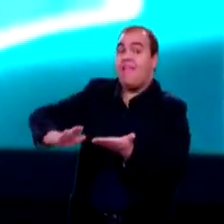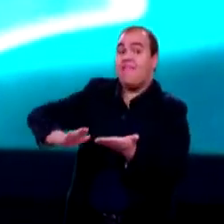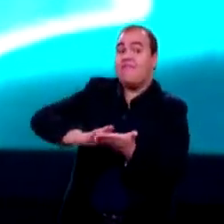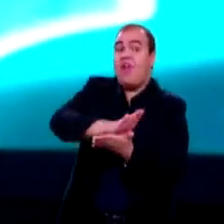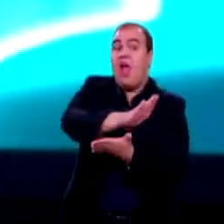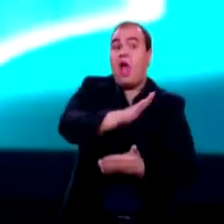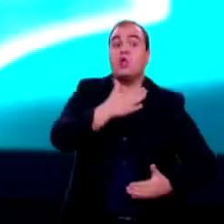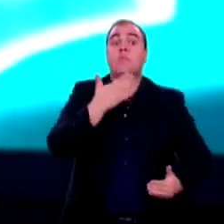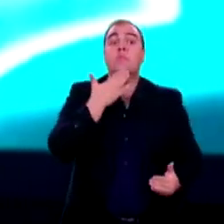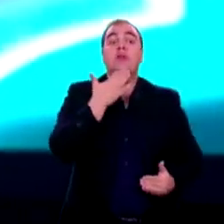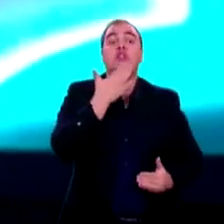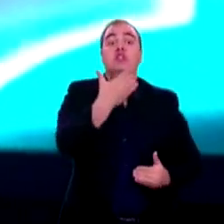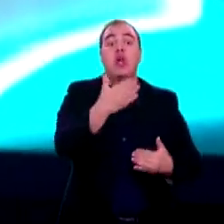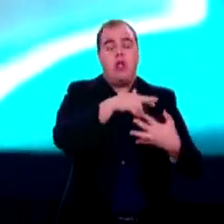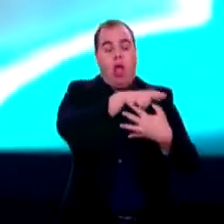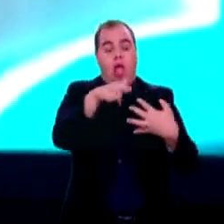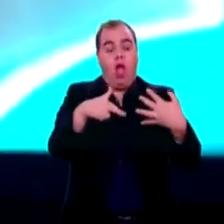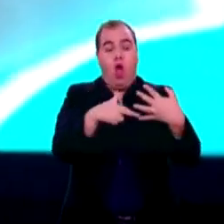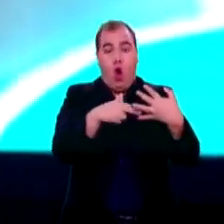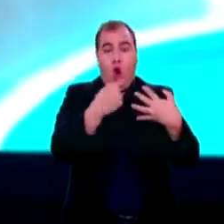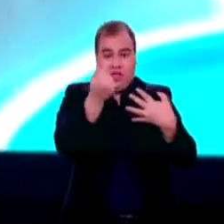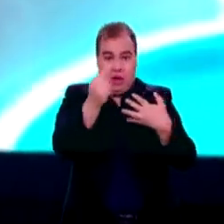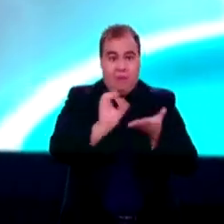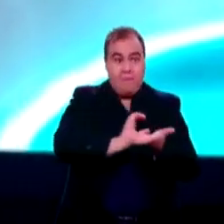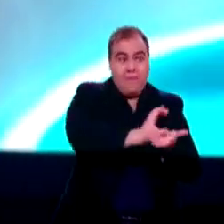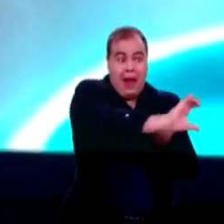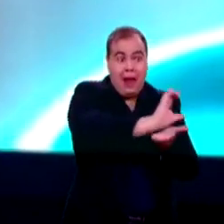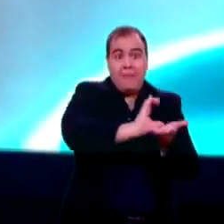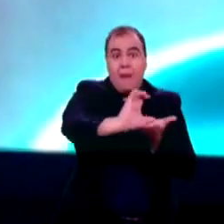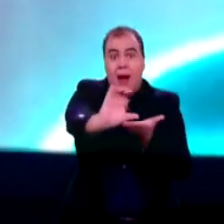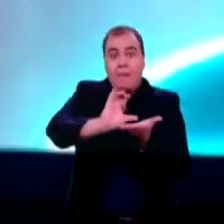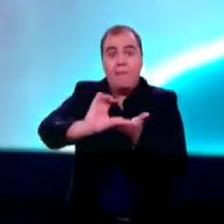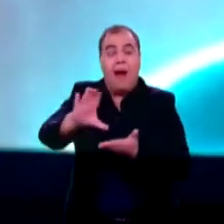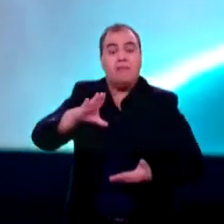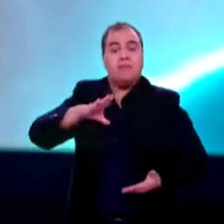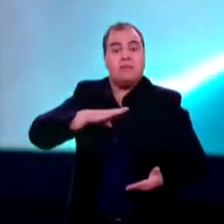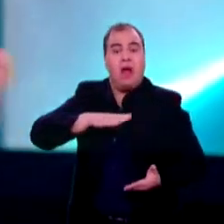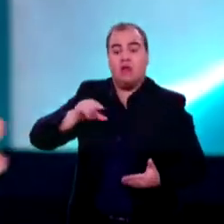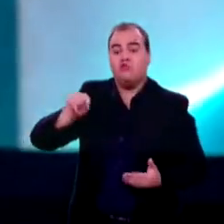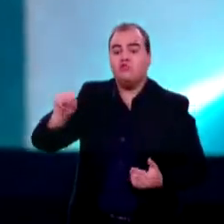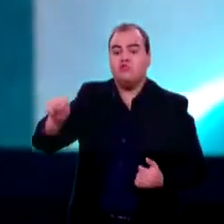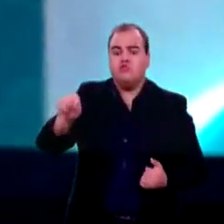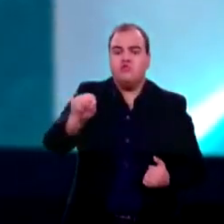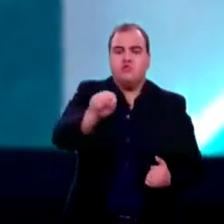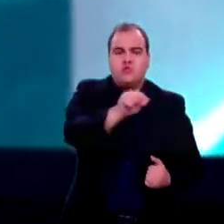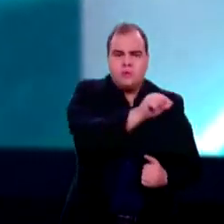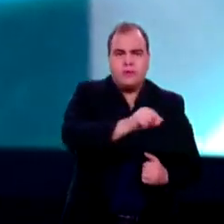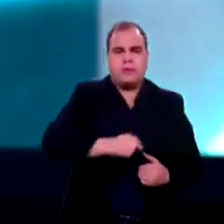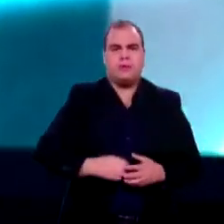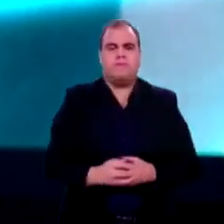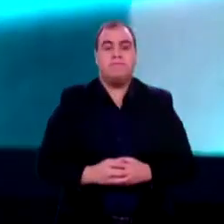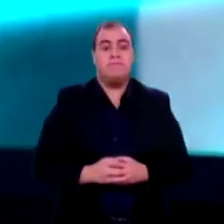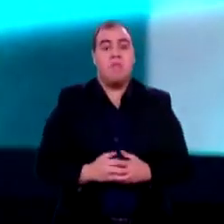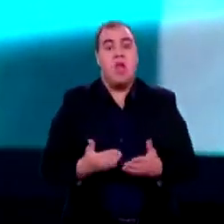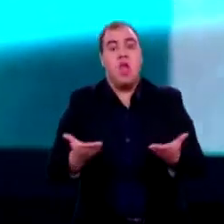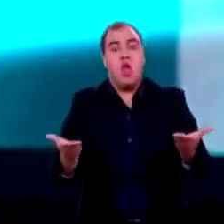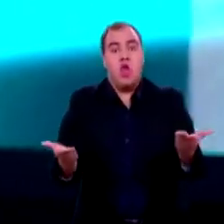pedido de liberação de recursos para estados e municípios. E hoje, através de decisão lá do Parlamento,